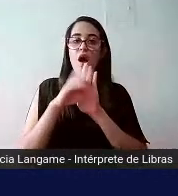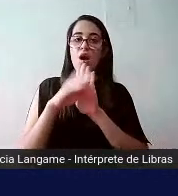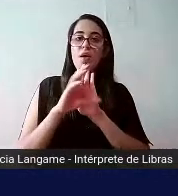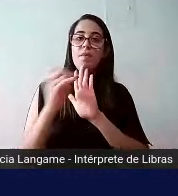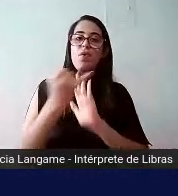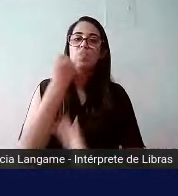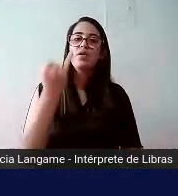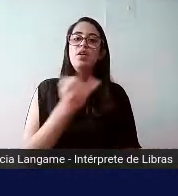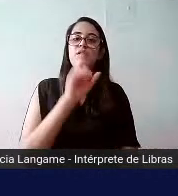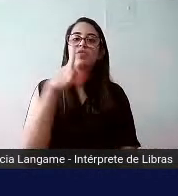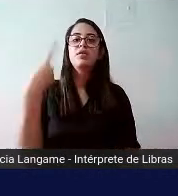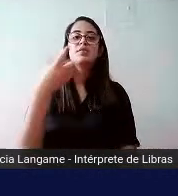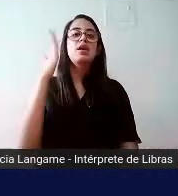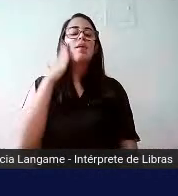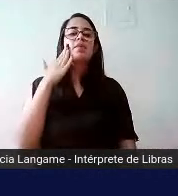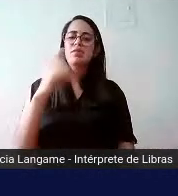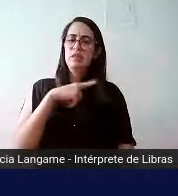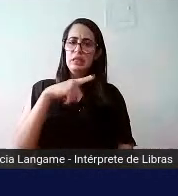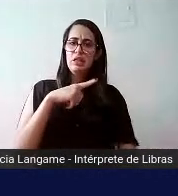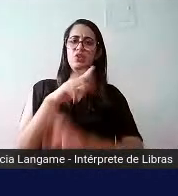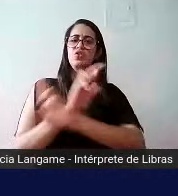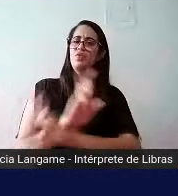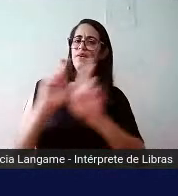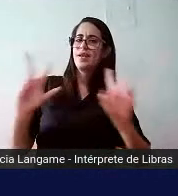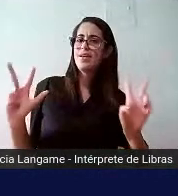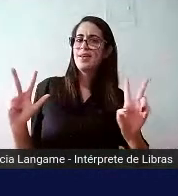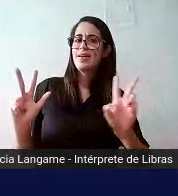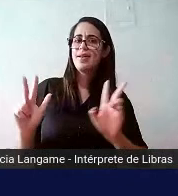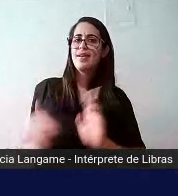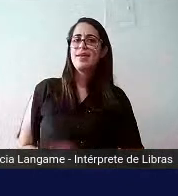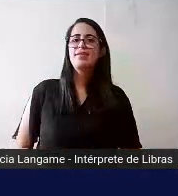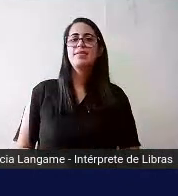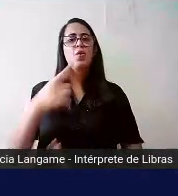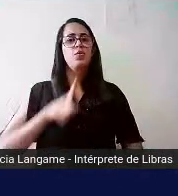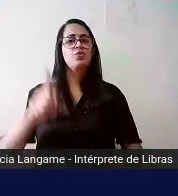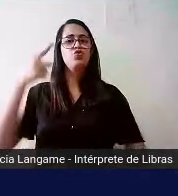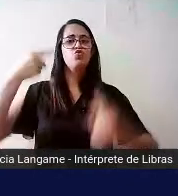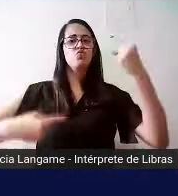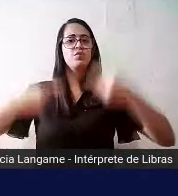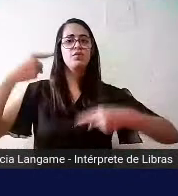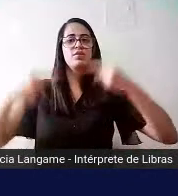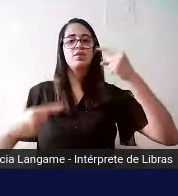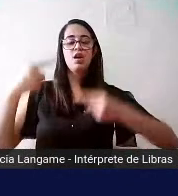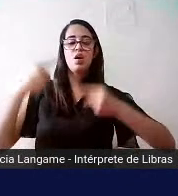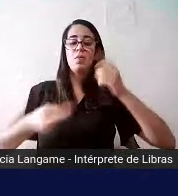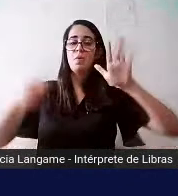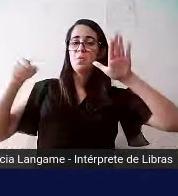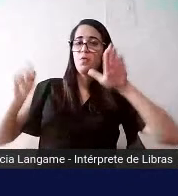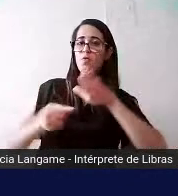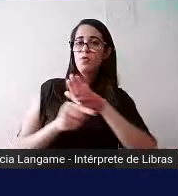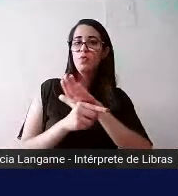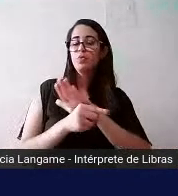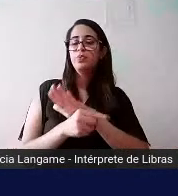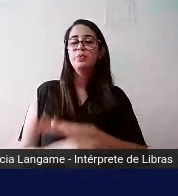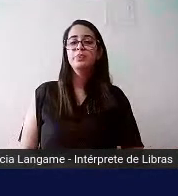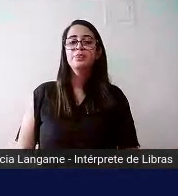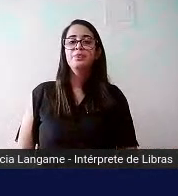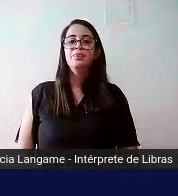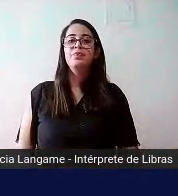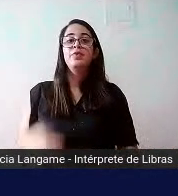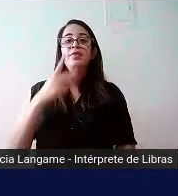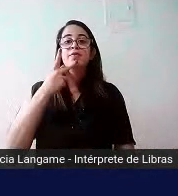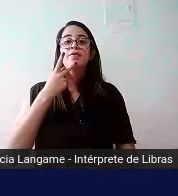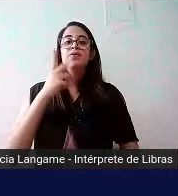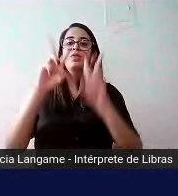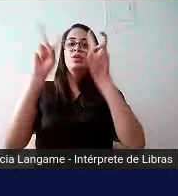que a gente saiba que tem diferenças, e tem toda uma outra discussão que a gente não pretende aprofundar aqui, que fala sobre